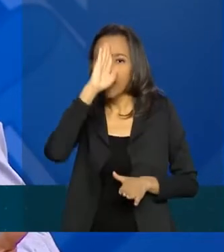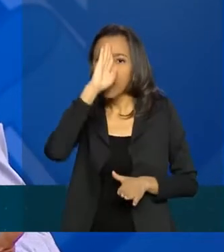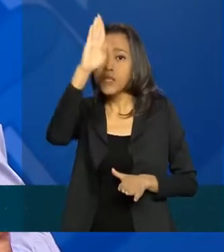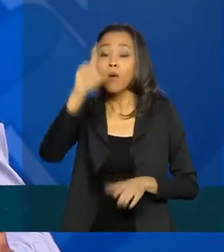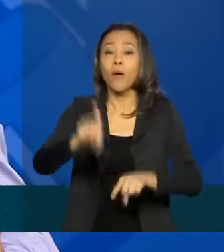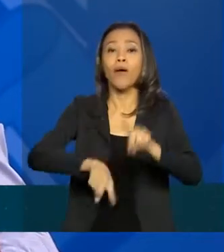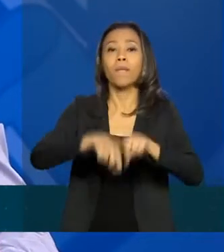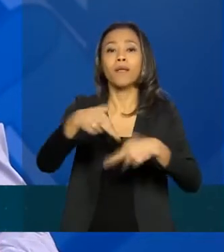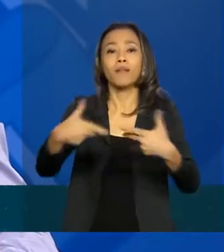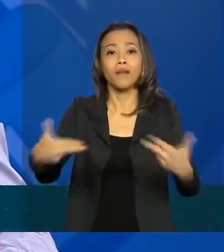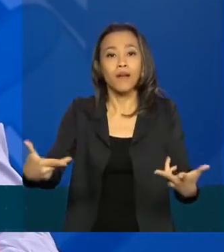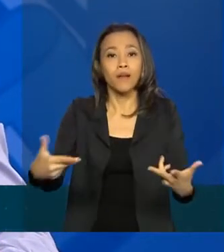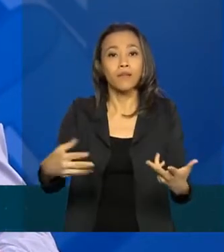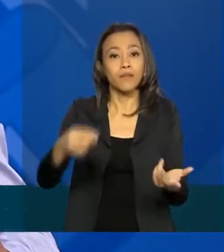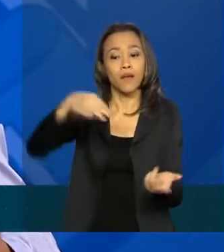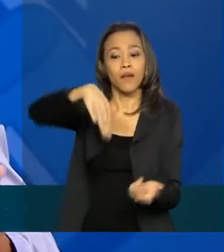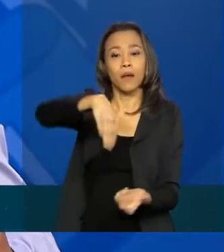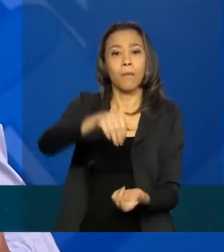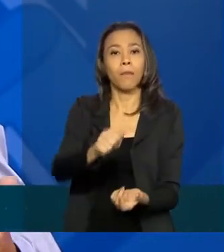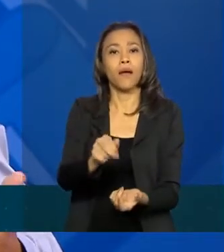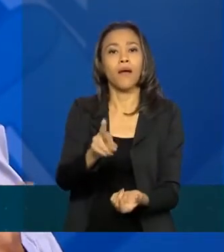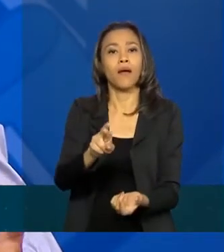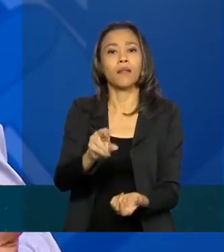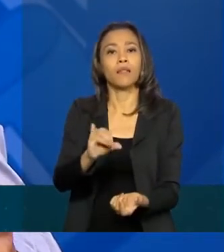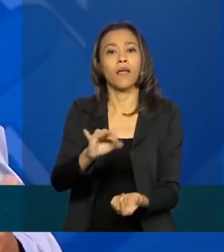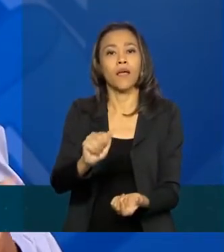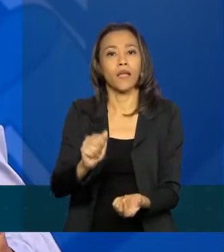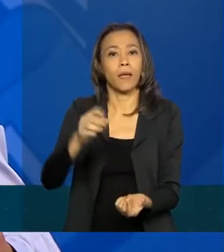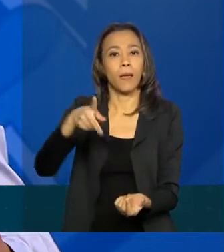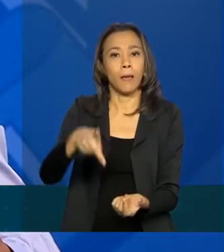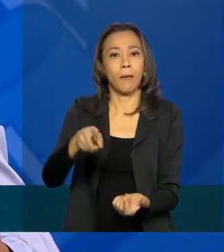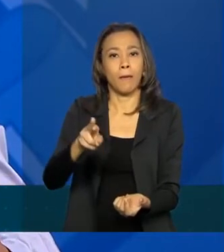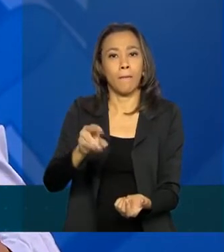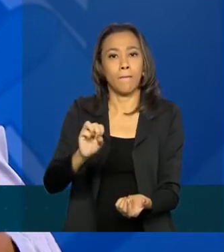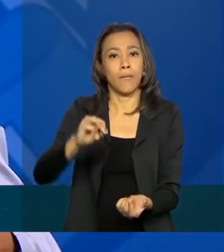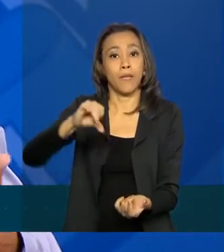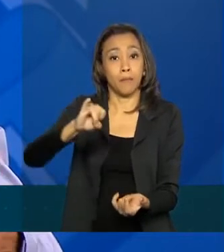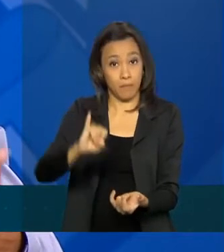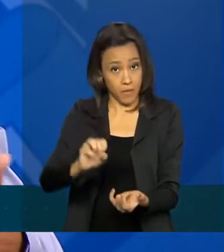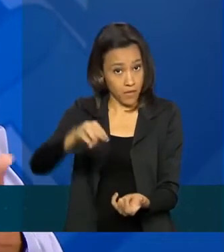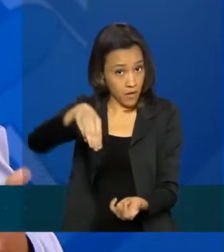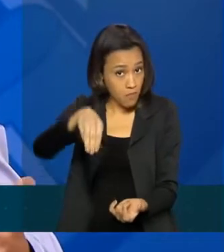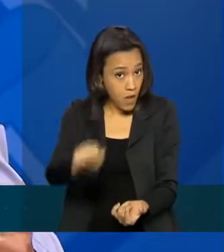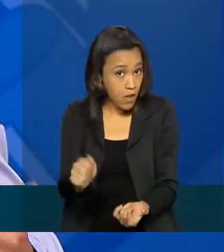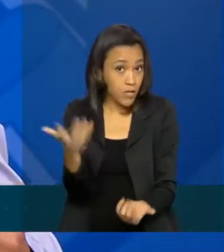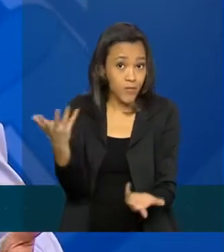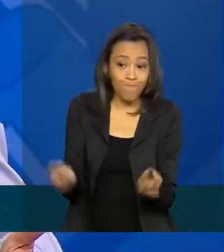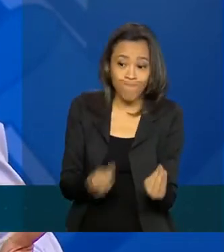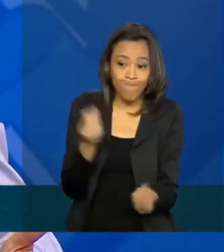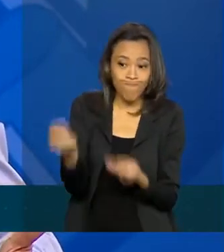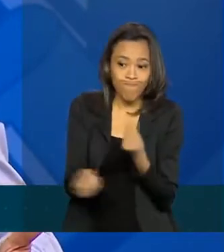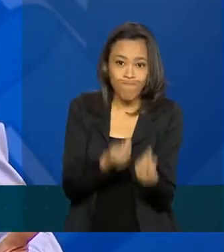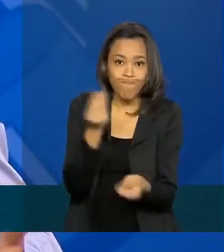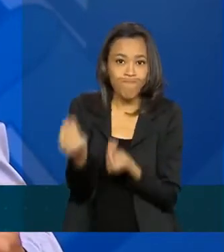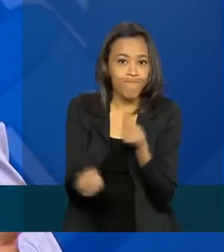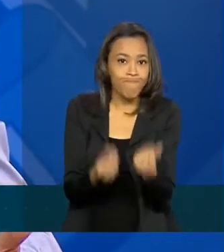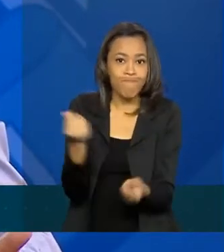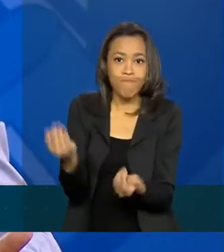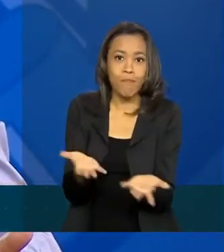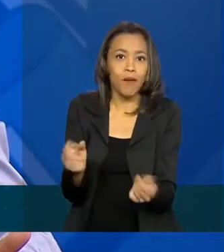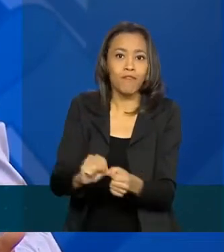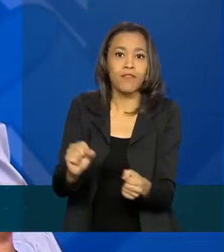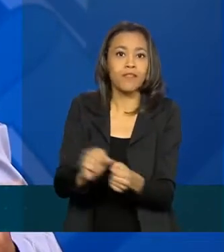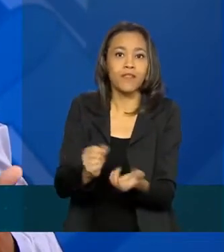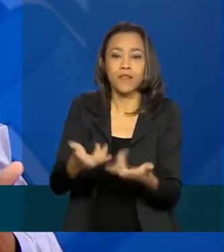matéria-prima, que nós temos que ter a garantia da disponibilidade da matéria-prima para a produção